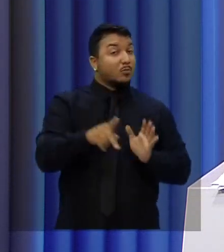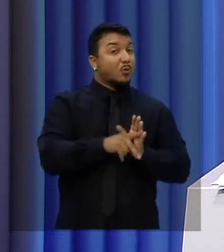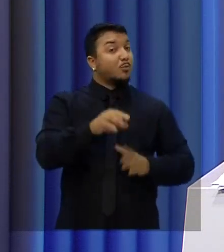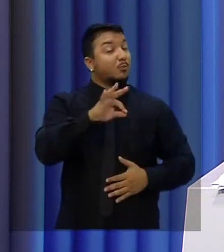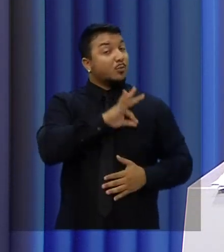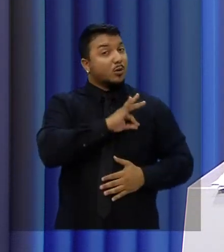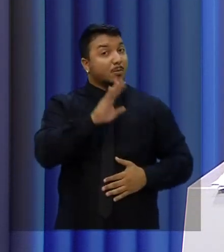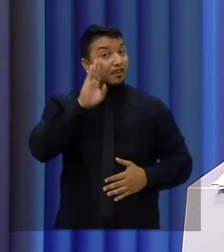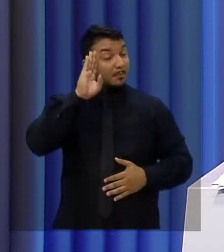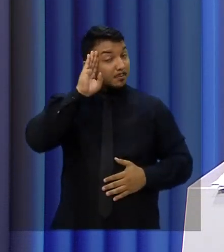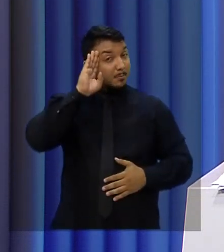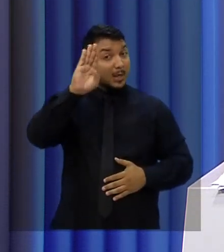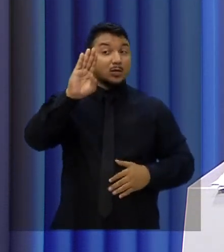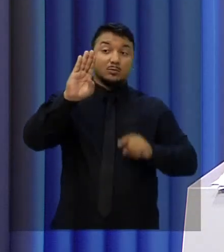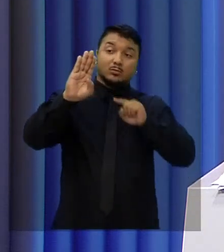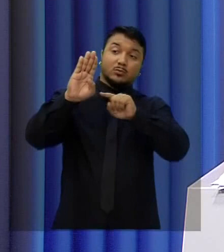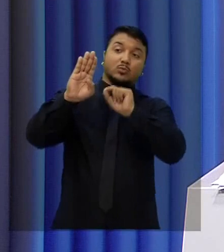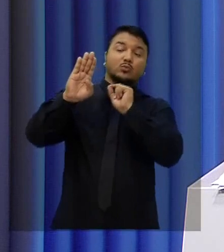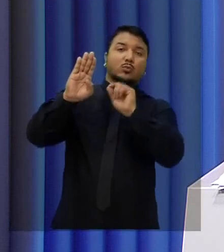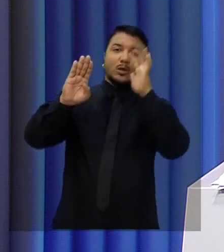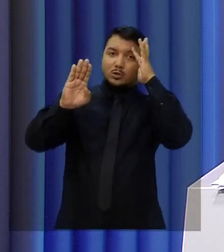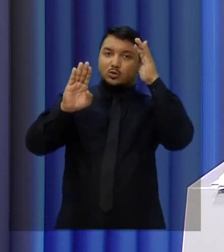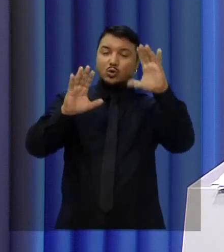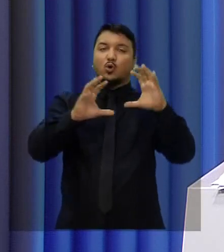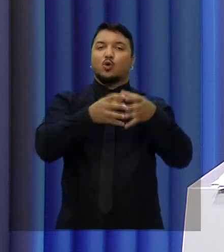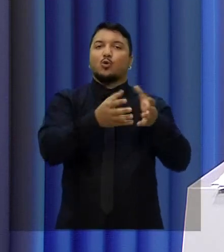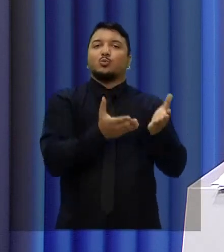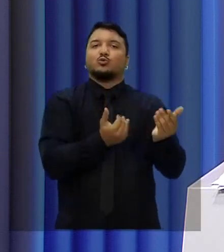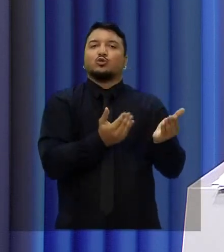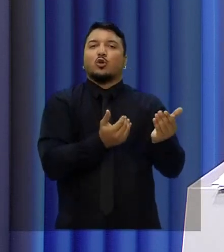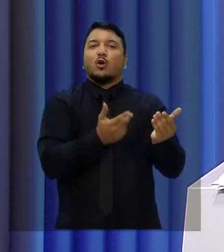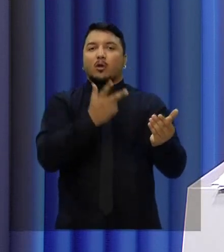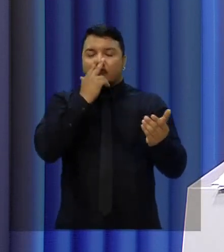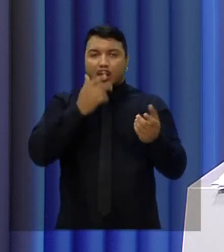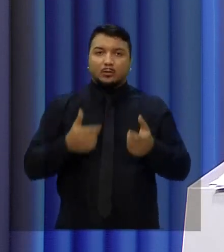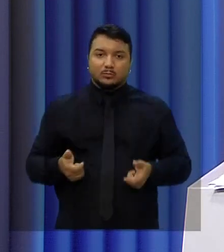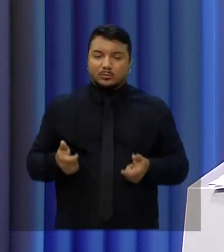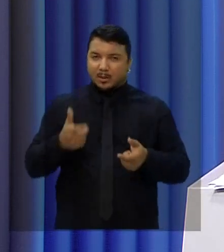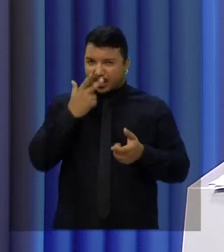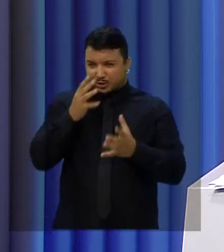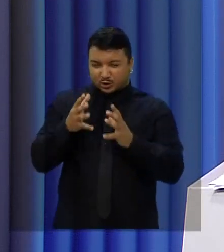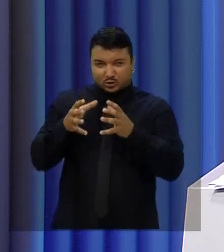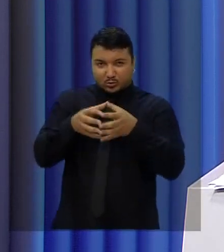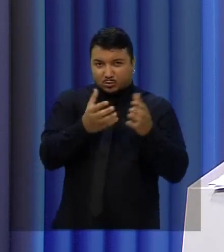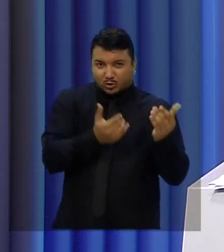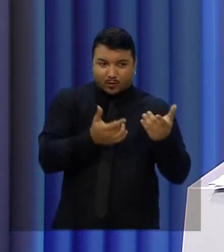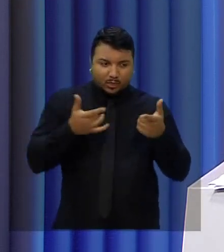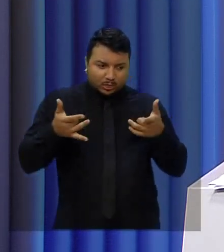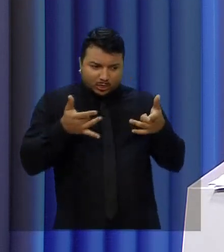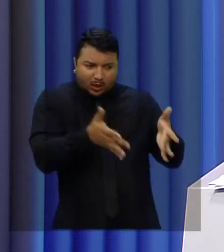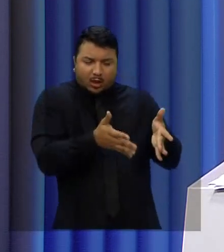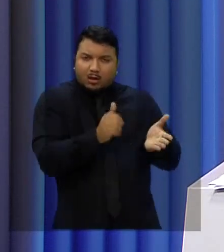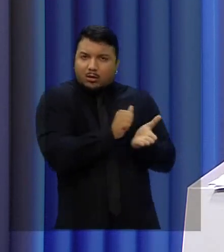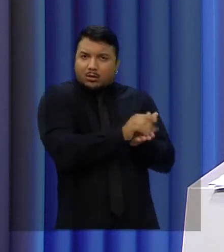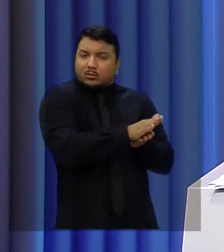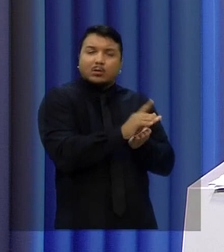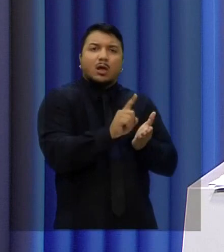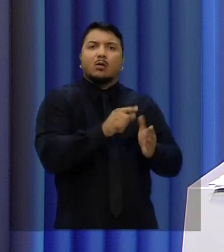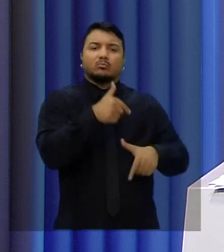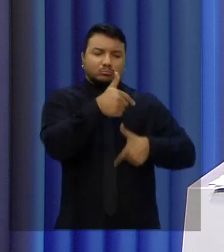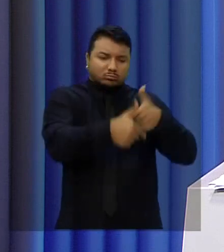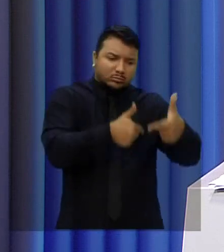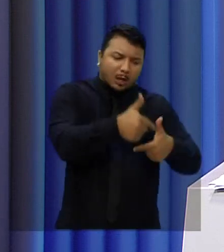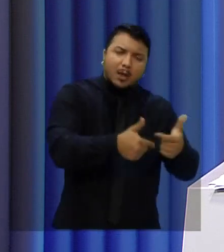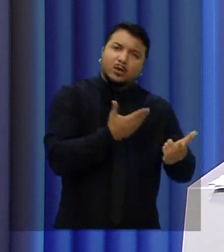mas principalmente no sonho do jovem. Não abandonar o nosso jovem cearense. Dá ele a oportunidade do estudo e do trabalho,